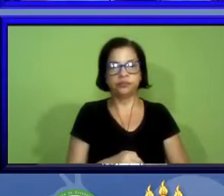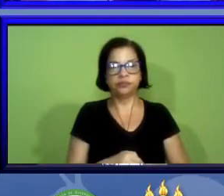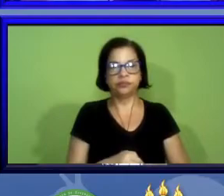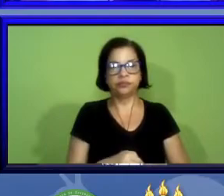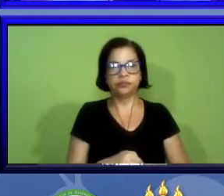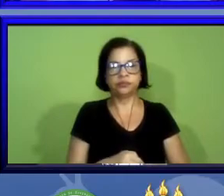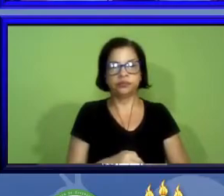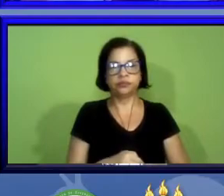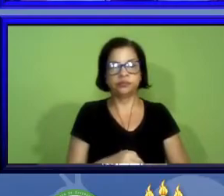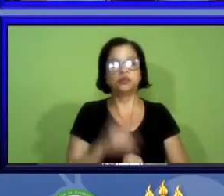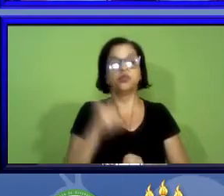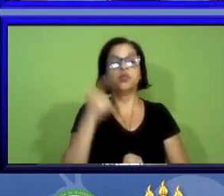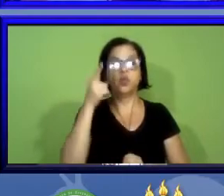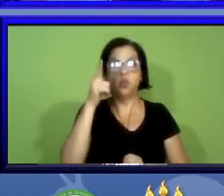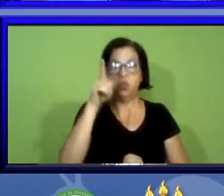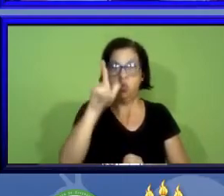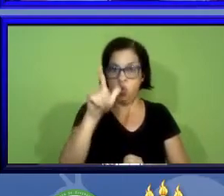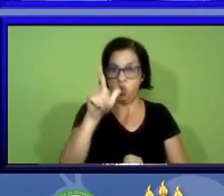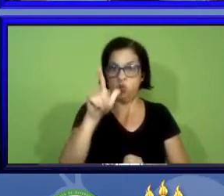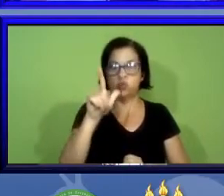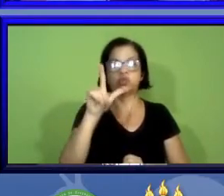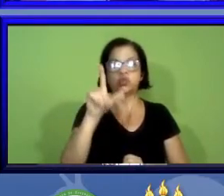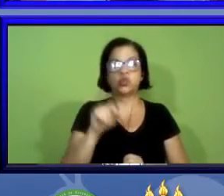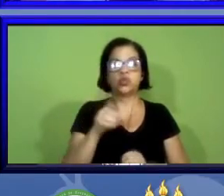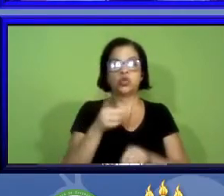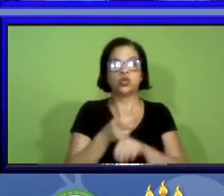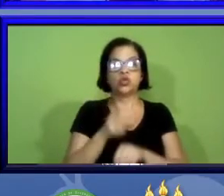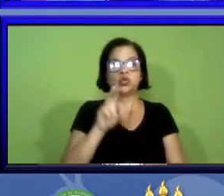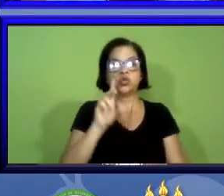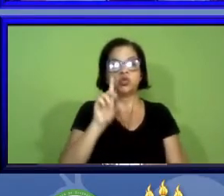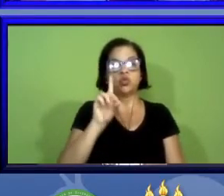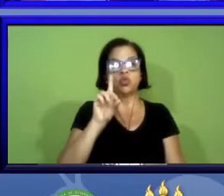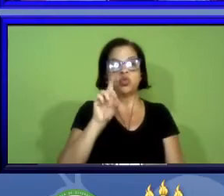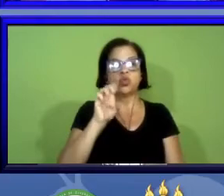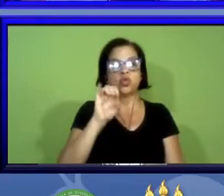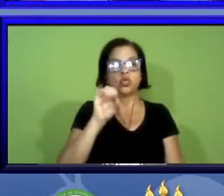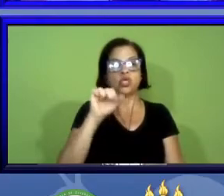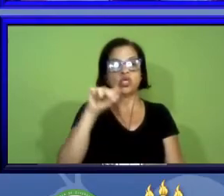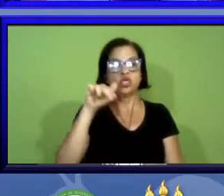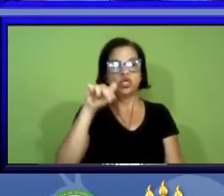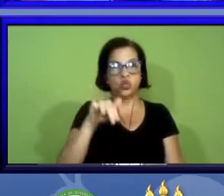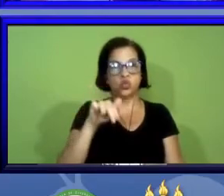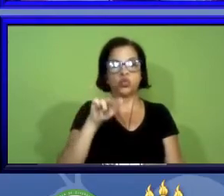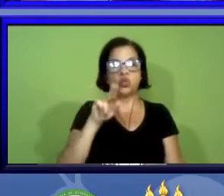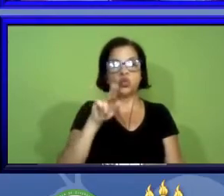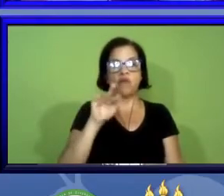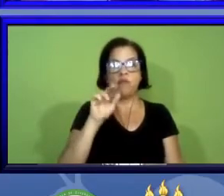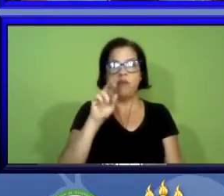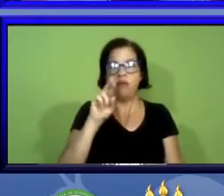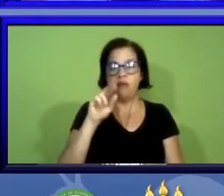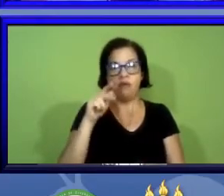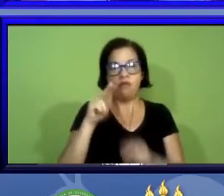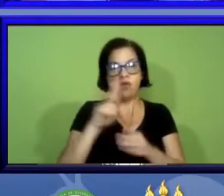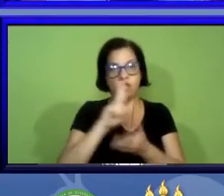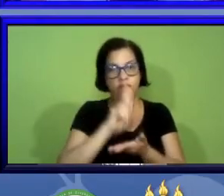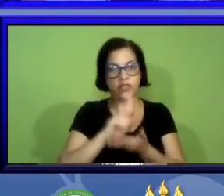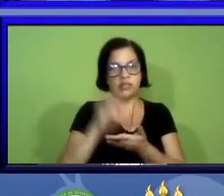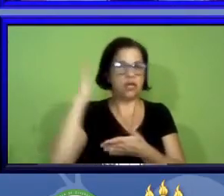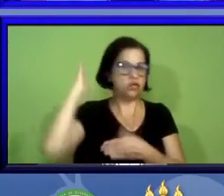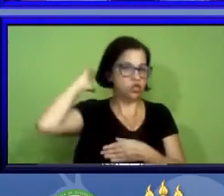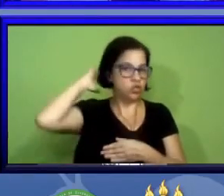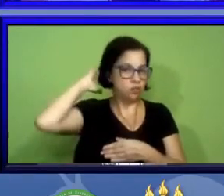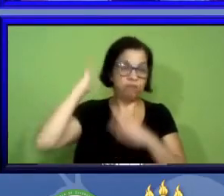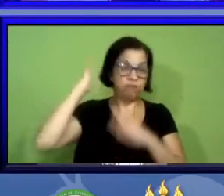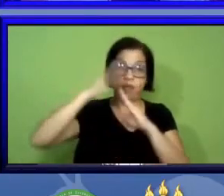o outro selecionado foi do doutor Edilson Carão da UFPR cujo projeto era dados e